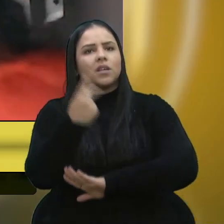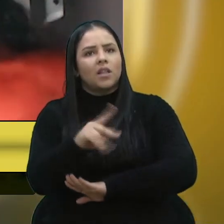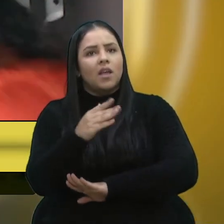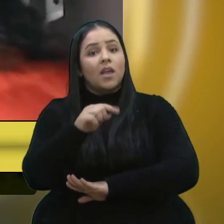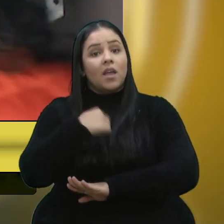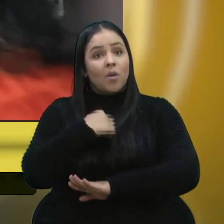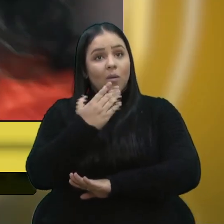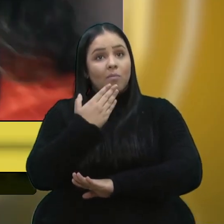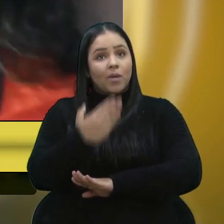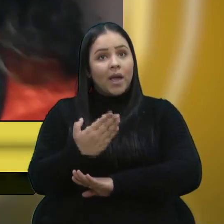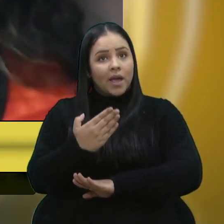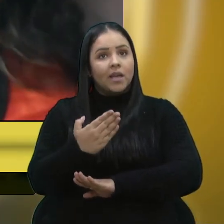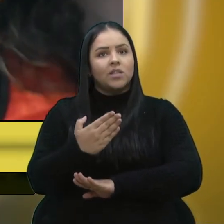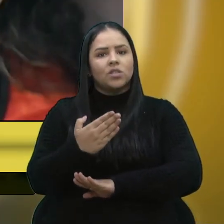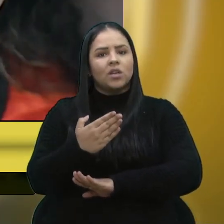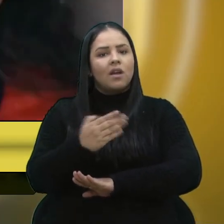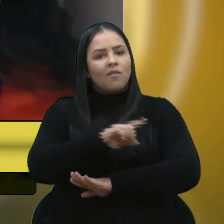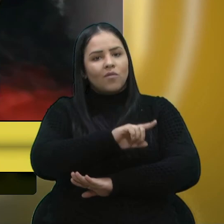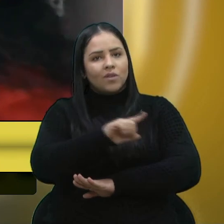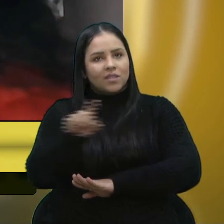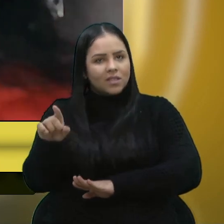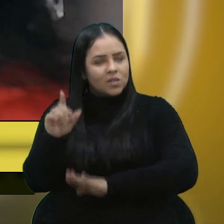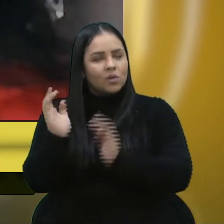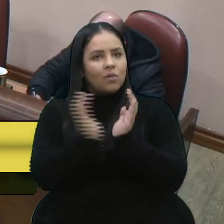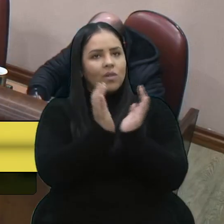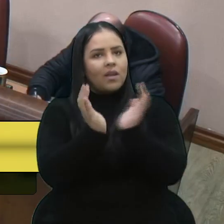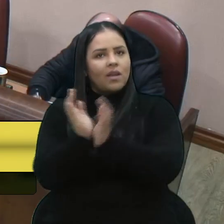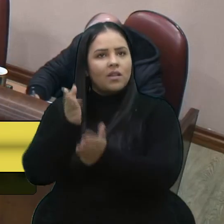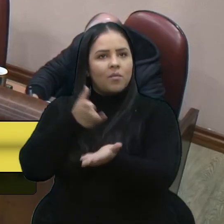pares a aprovação deste projeto. Obrigado. Obrigado. Obrigado. Obrigado. Obrigado. Obrigado.